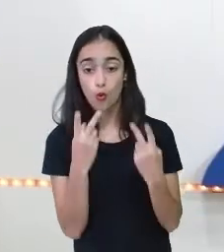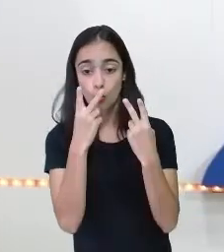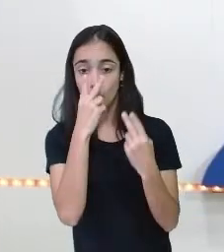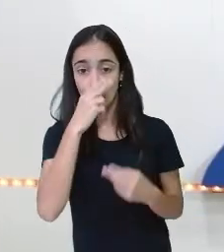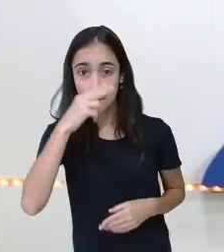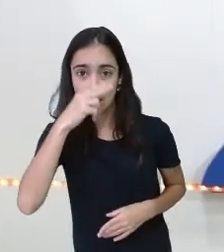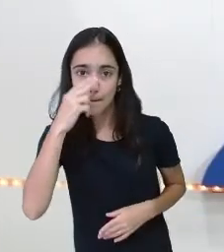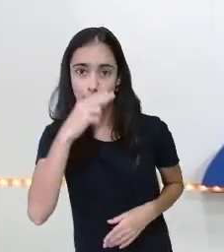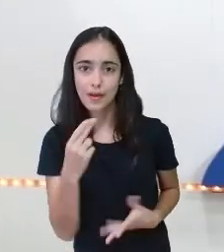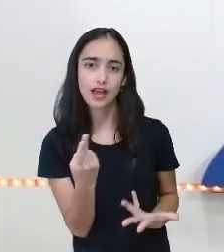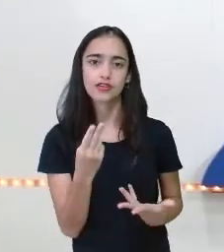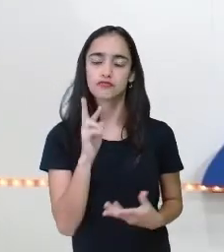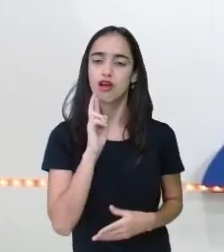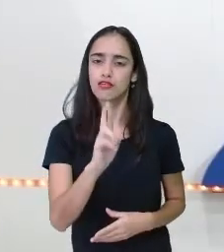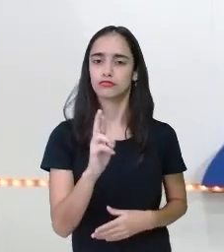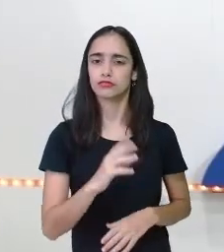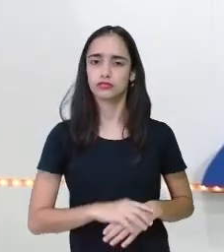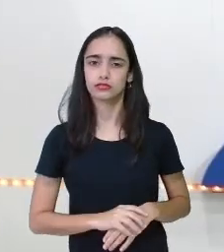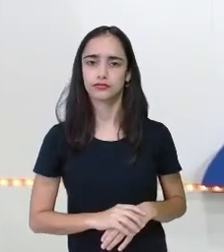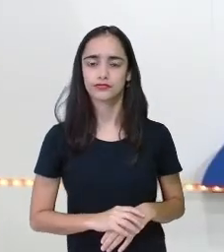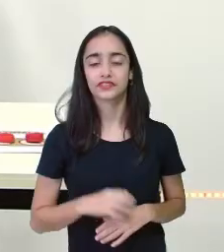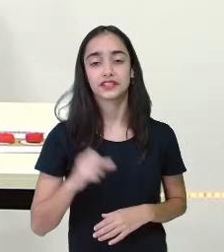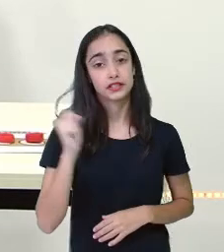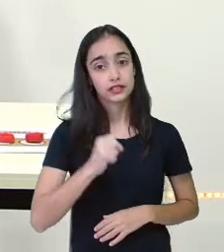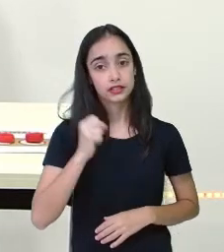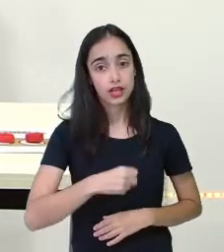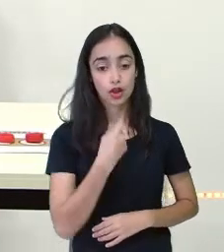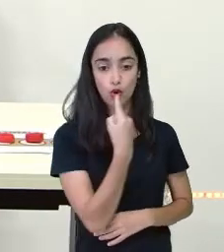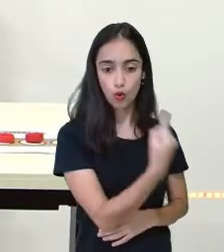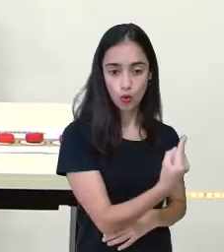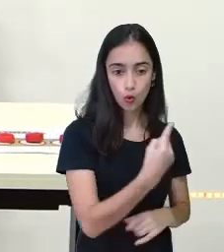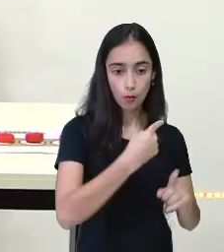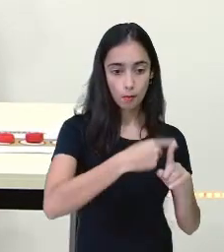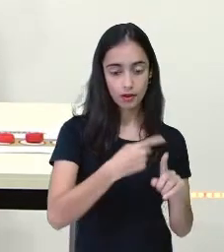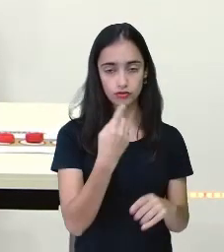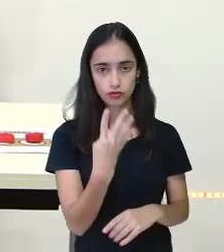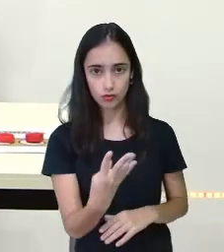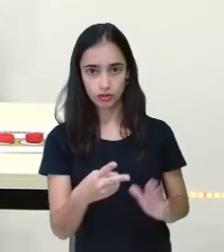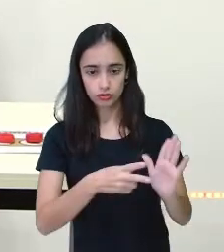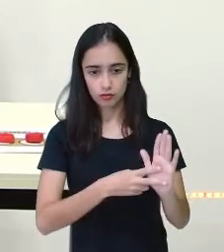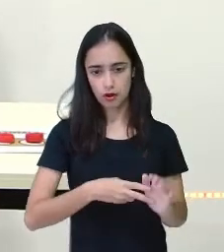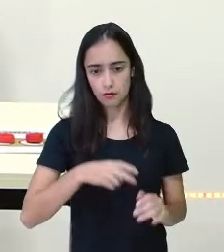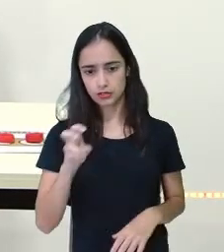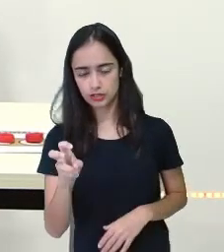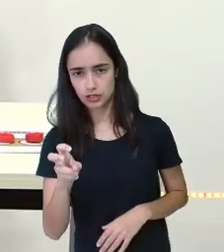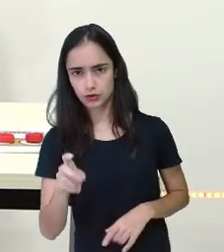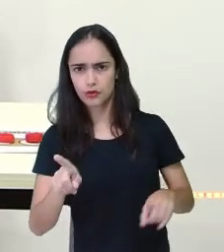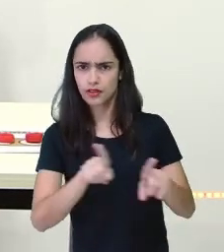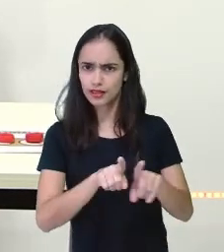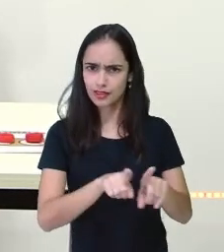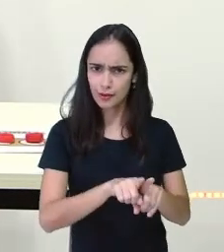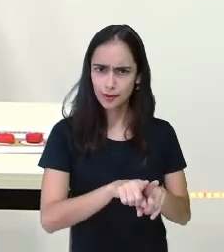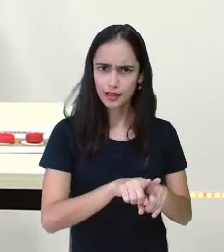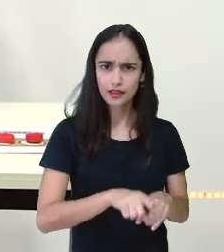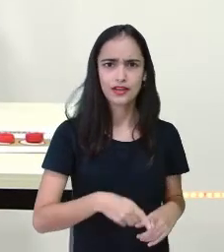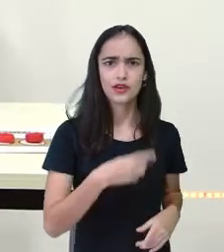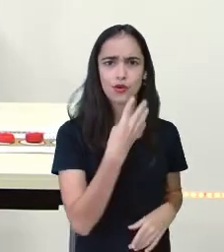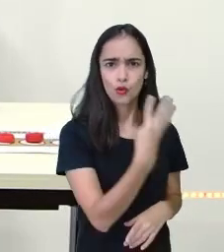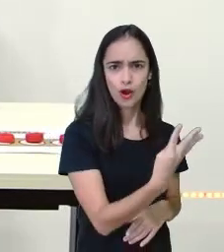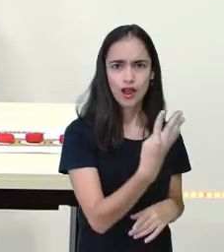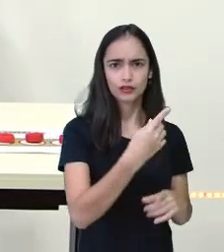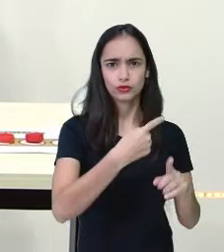Pois é. 1 mais 4 dá 5 e 4 mais 1 também dá 5. Então, a posição dos números vai ser diferente na